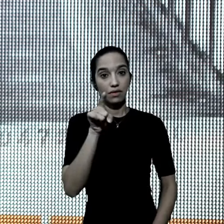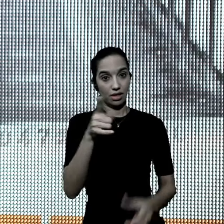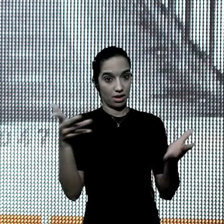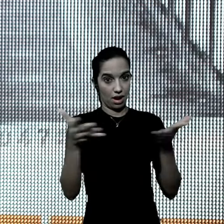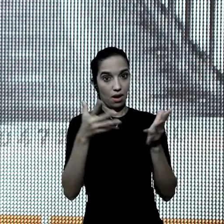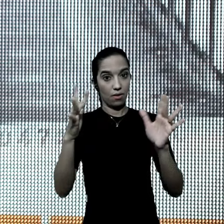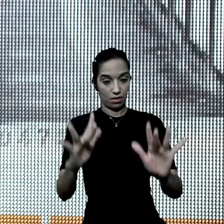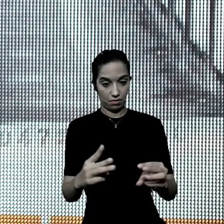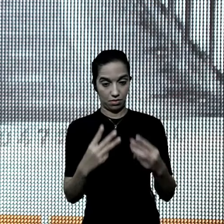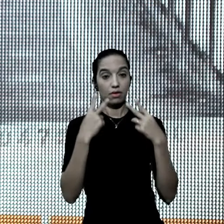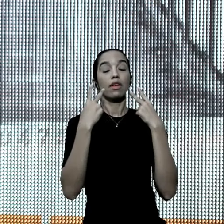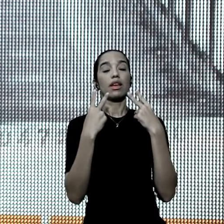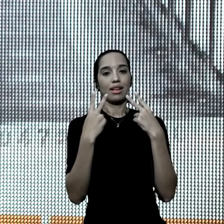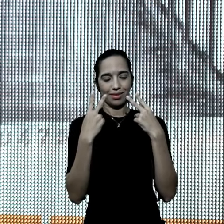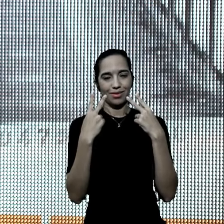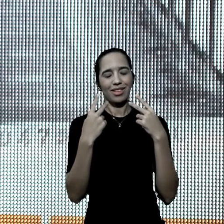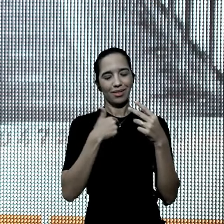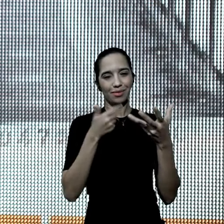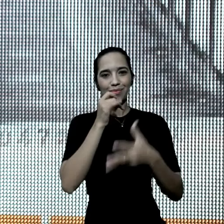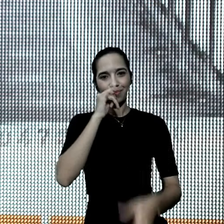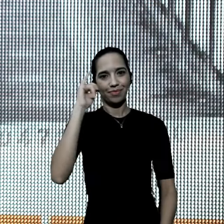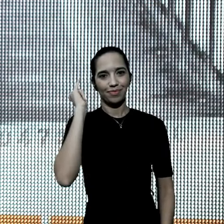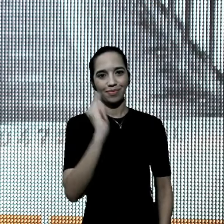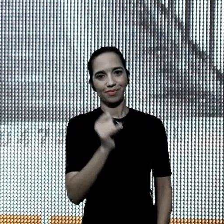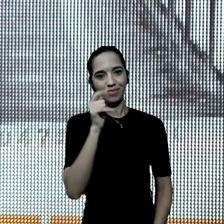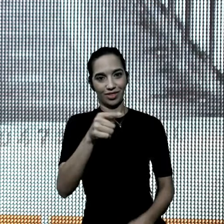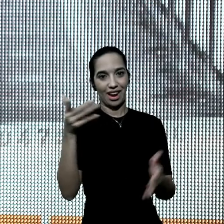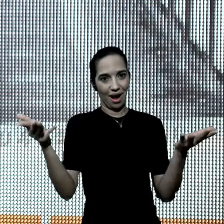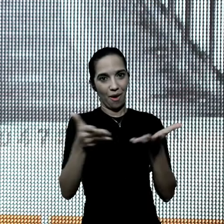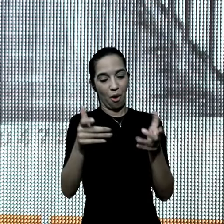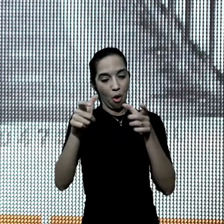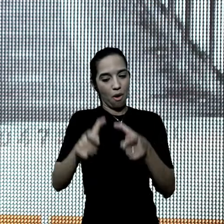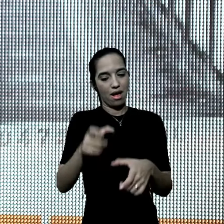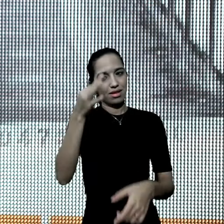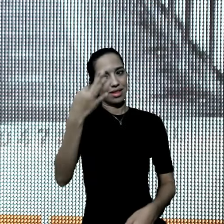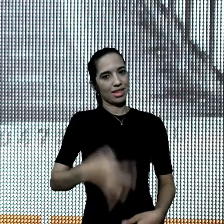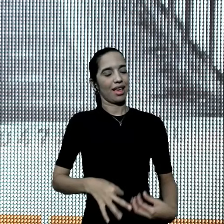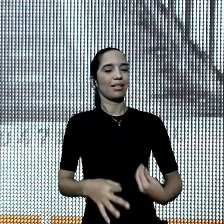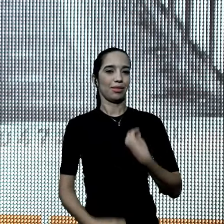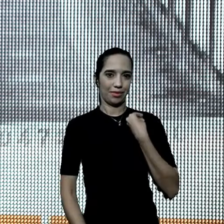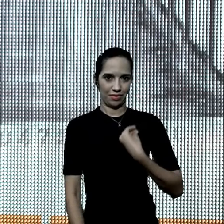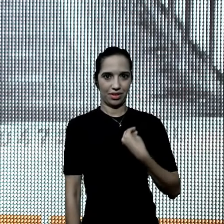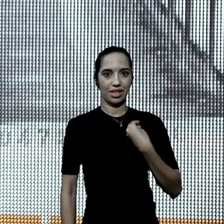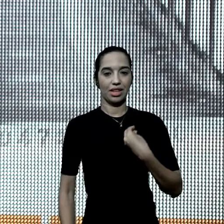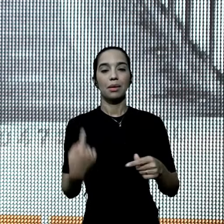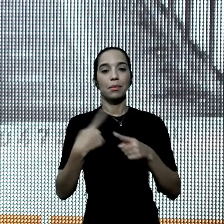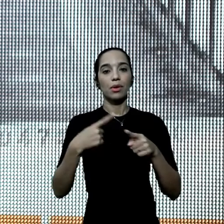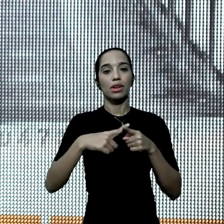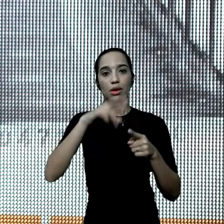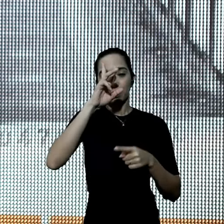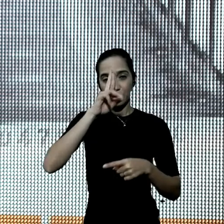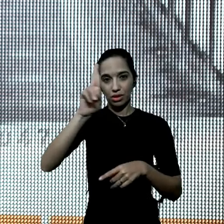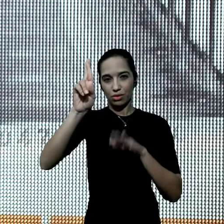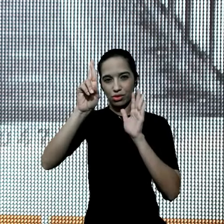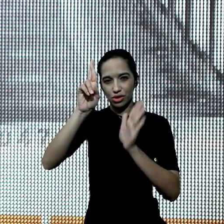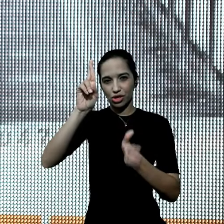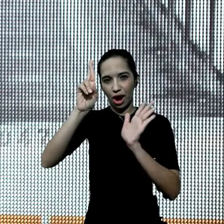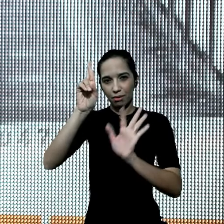assistindo agora mesmo, eu quero dizer para você que você está no lugar certo. Porque o Senhor tem para você